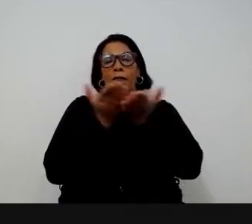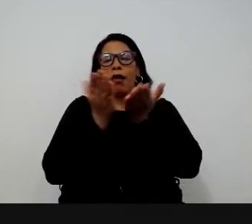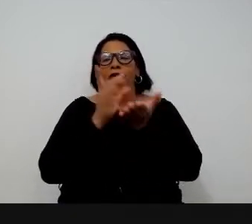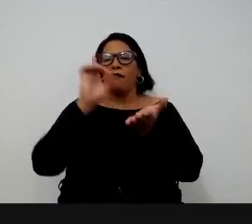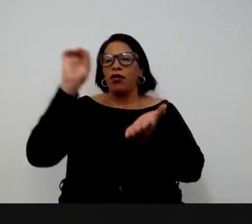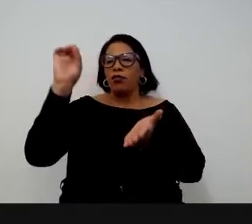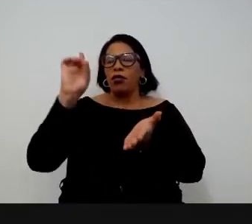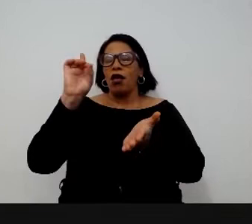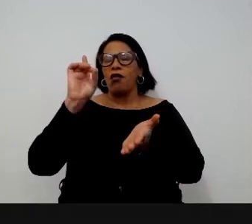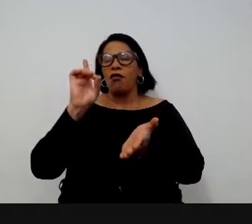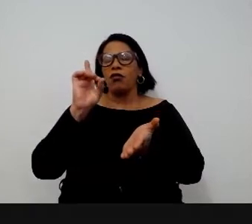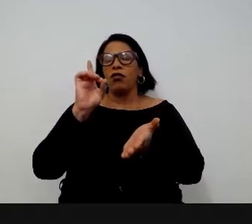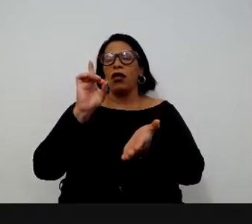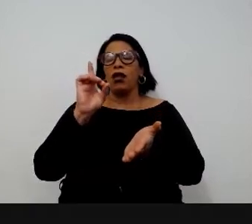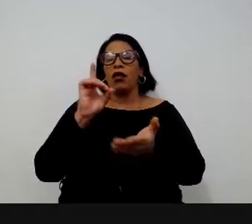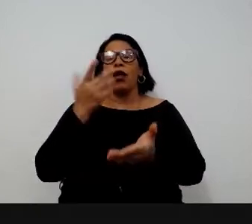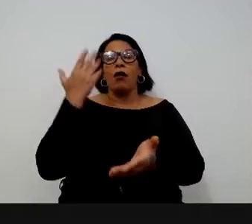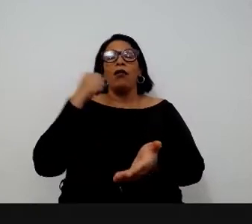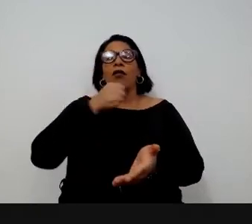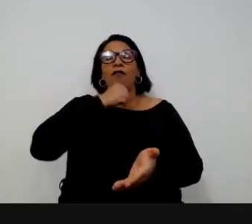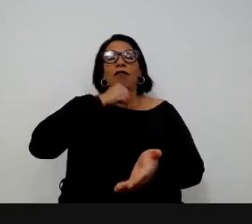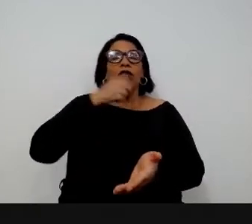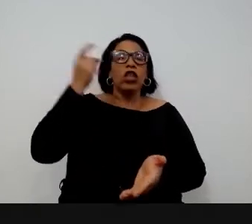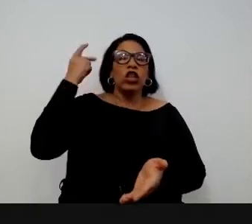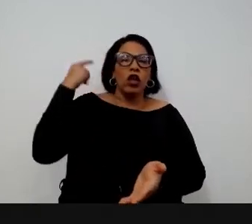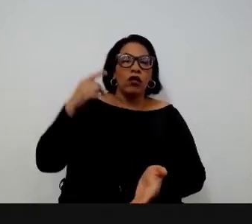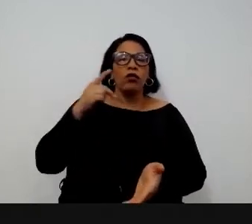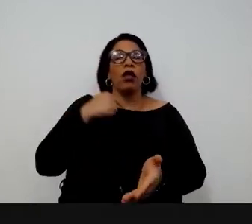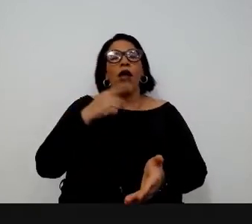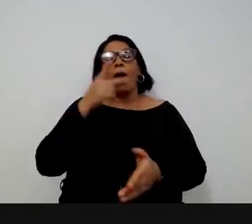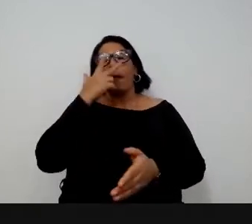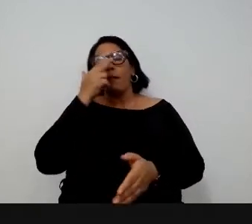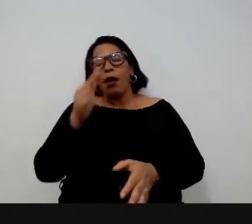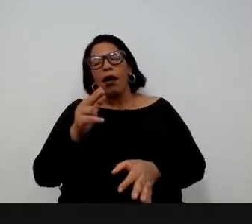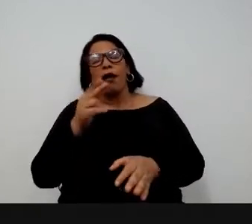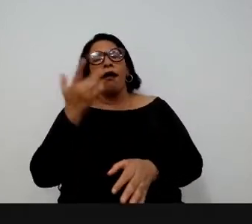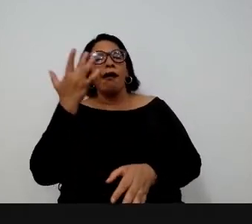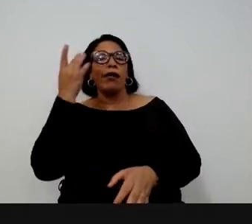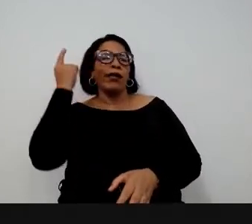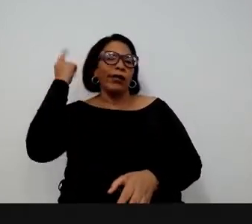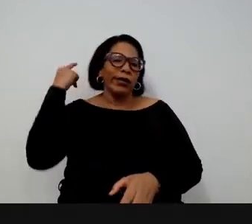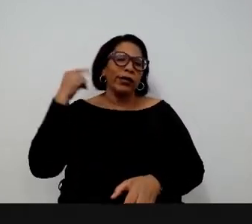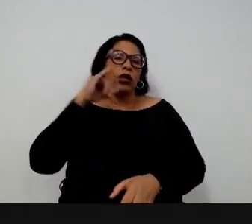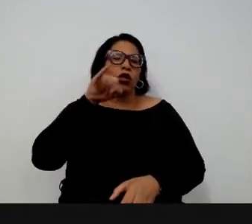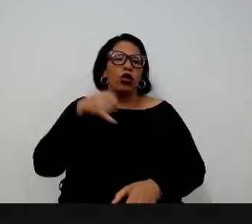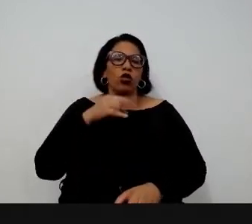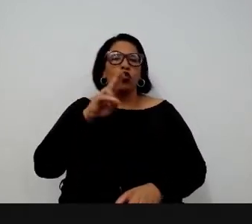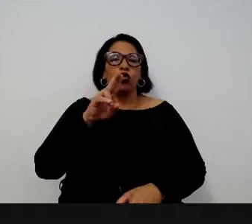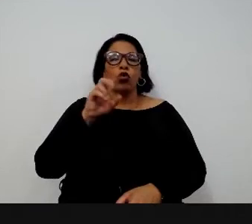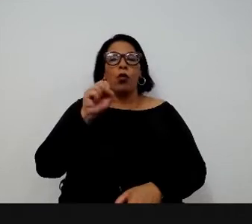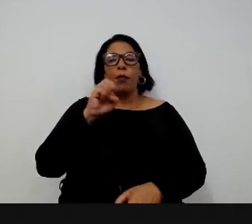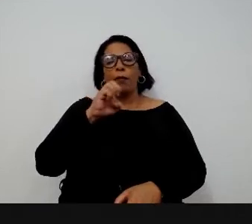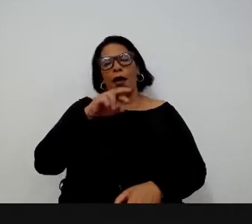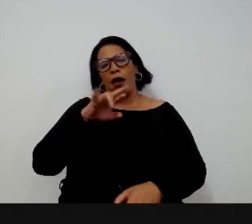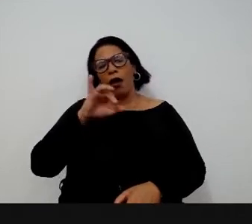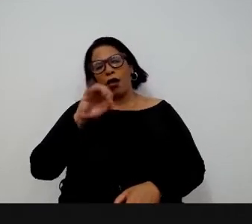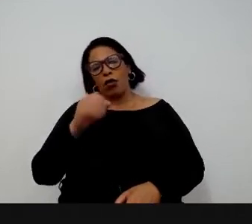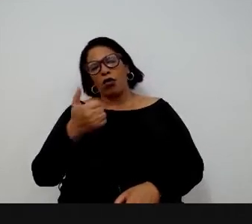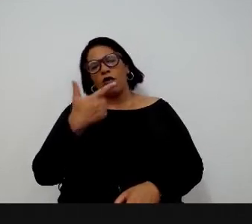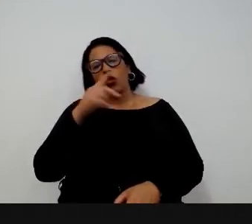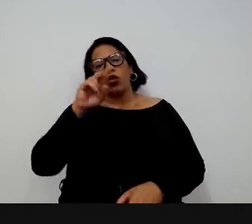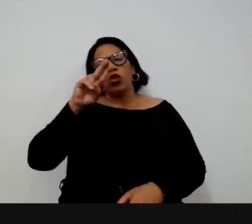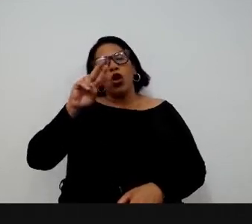Cristo. A primeira narrativa, história que a gente tem, que é o épico de Gilgamesh também, em Sumério, é de cerca de 2